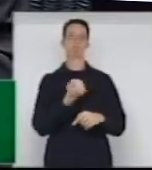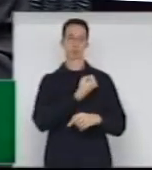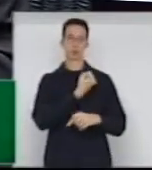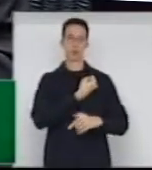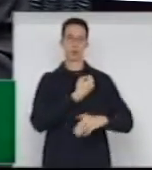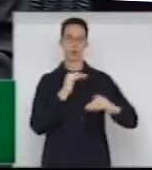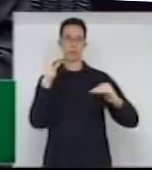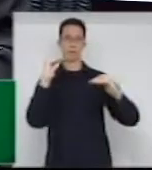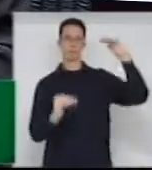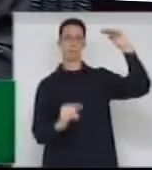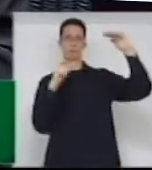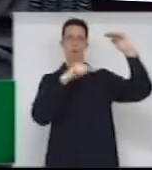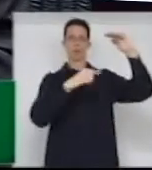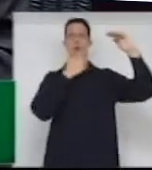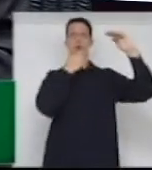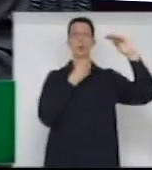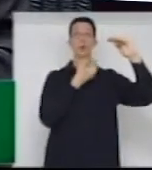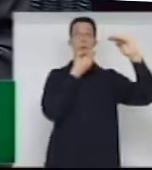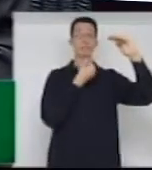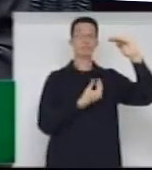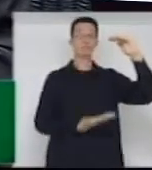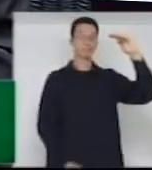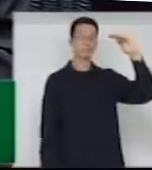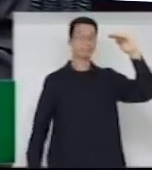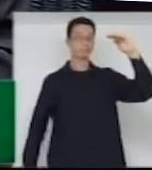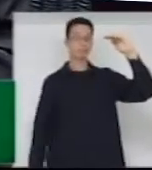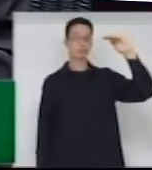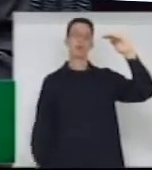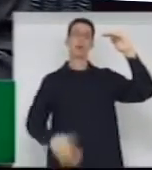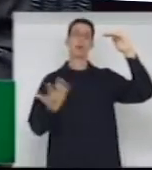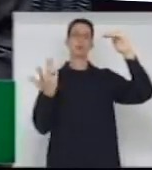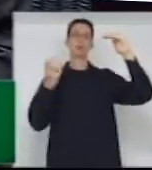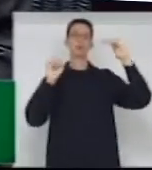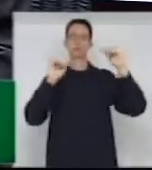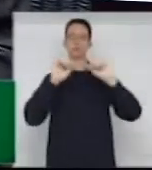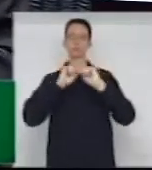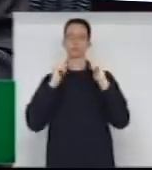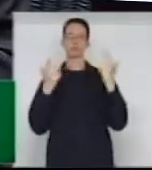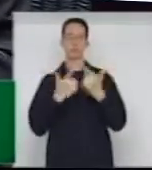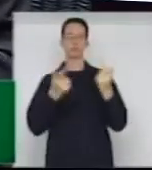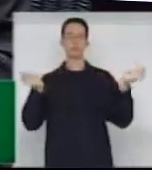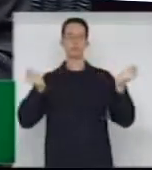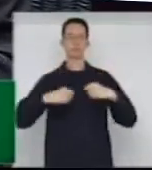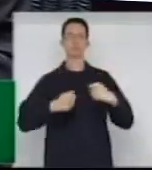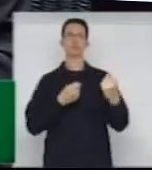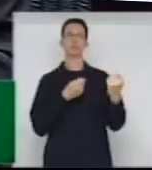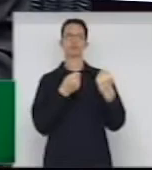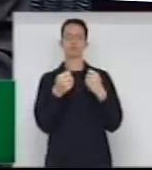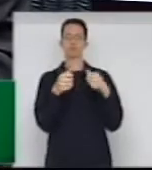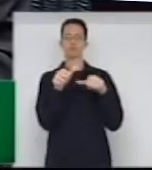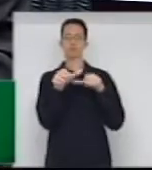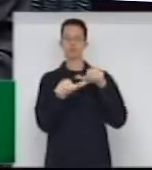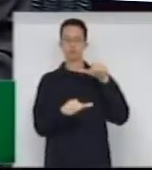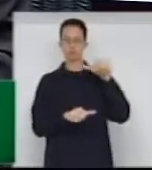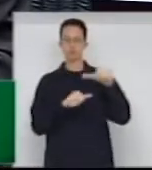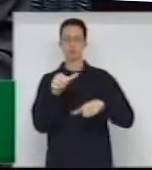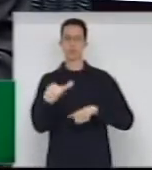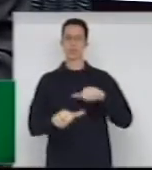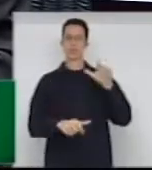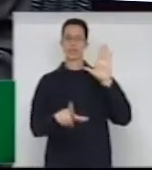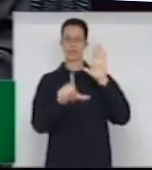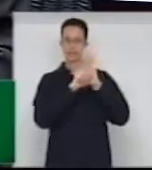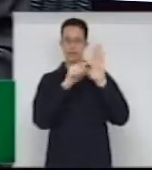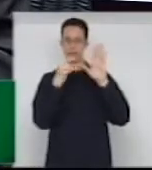o sexo masculino. Então, vejo que o que a Assembleia puder fazer em termos de alteração legal para corrigir essa